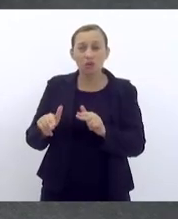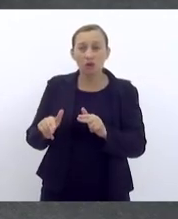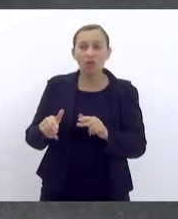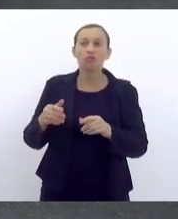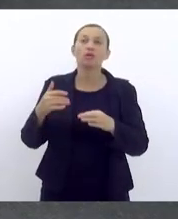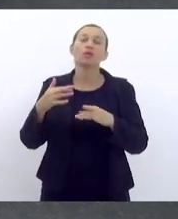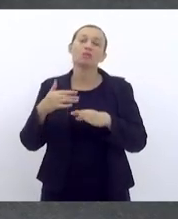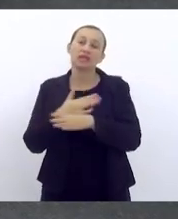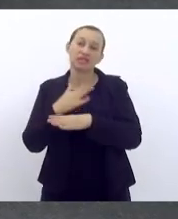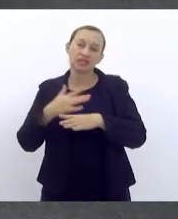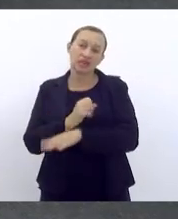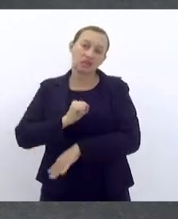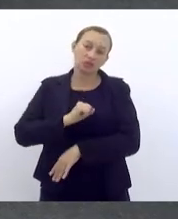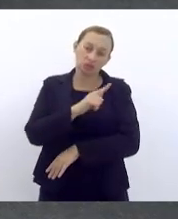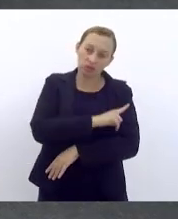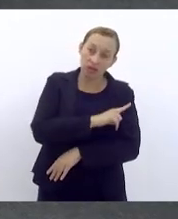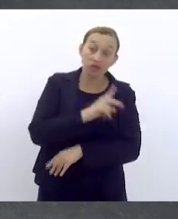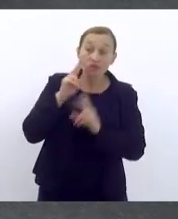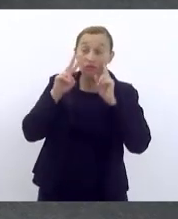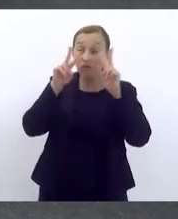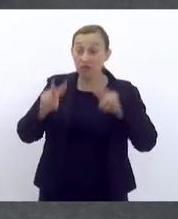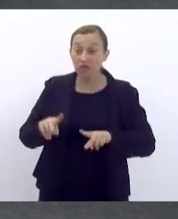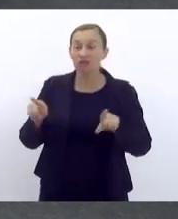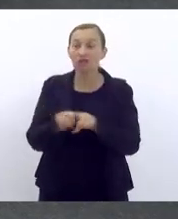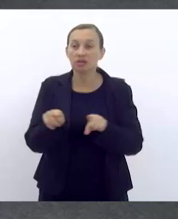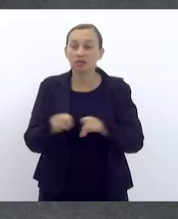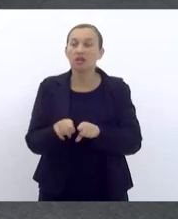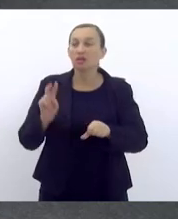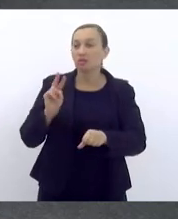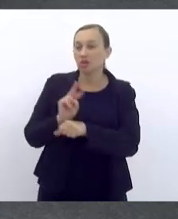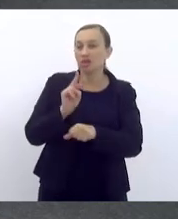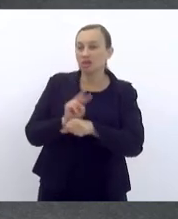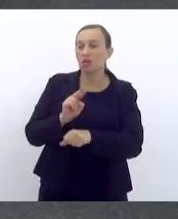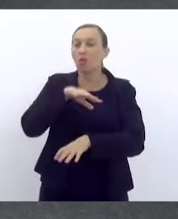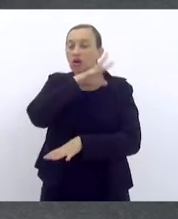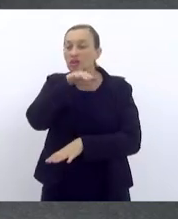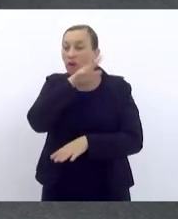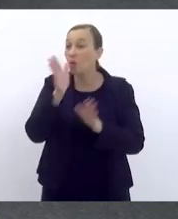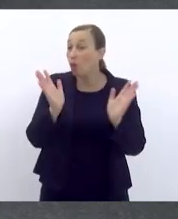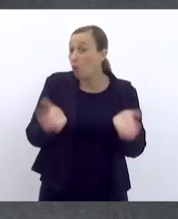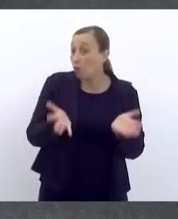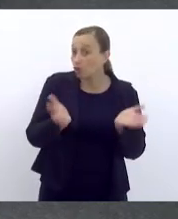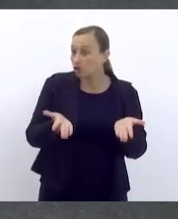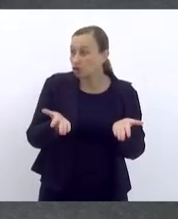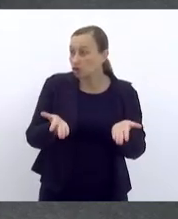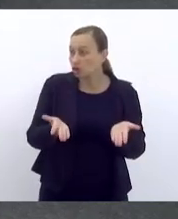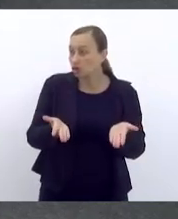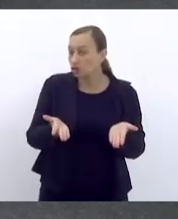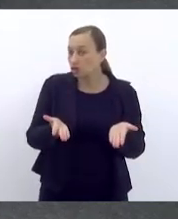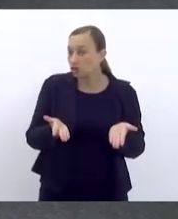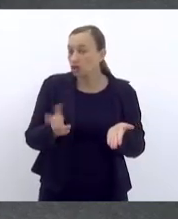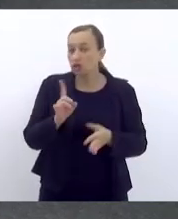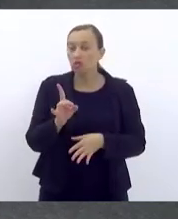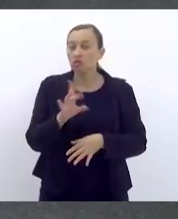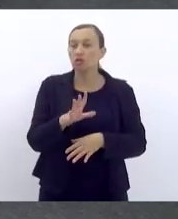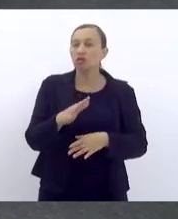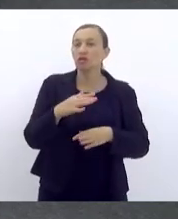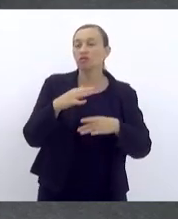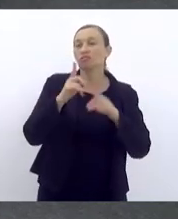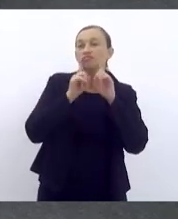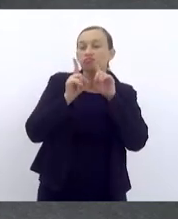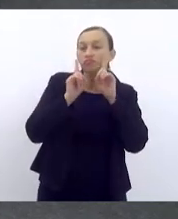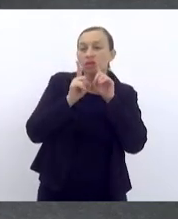Gonçalo visando também cuidar da proteção animal. Hoje, não apenas na cidade de Maricá